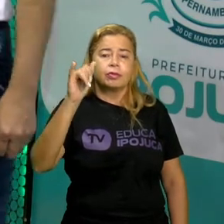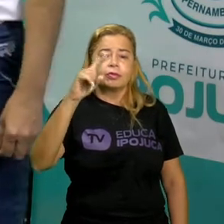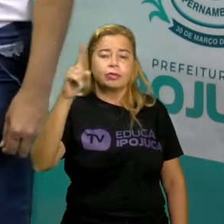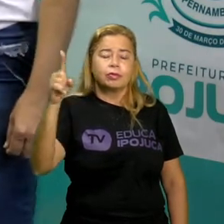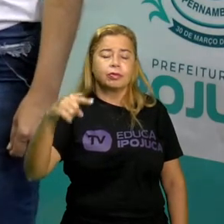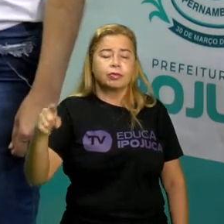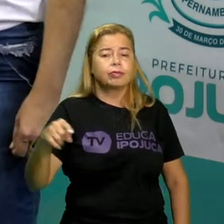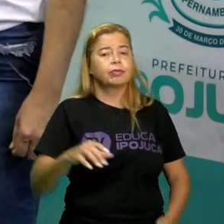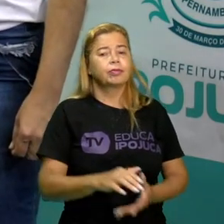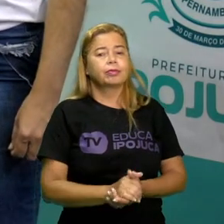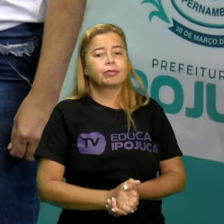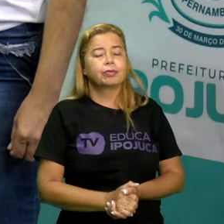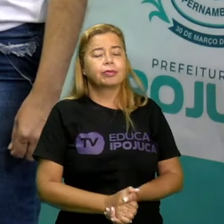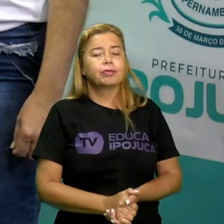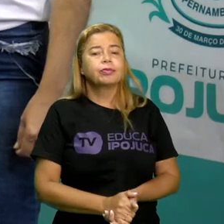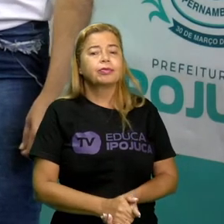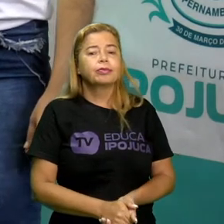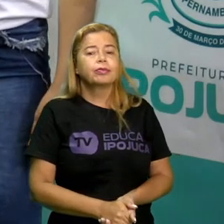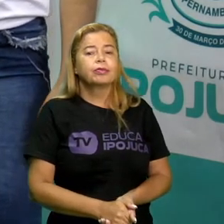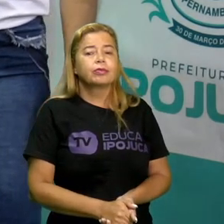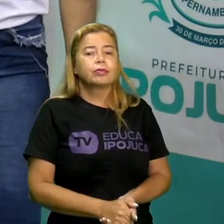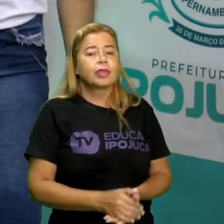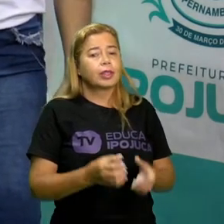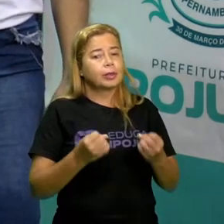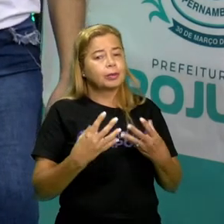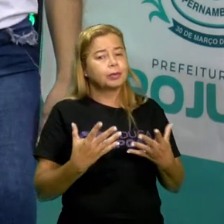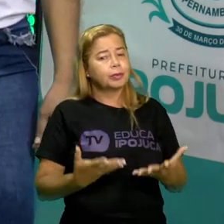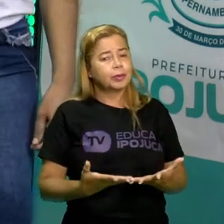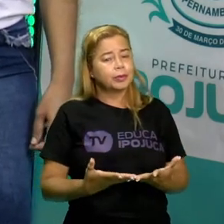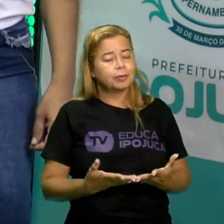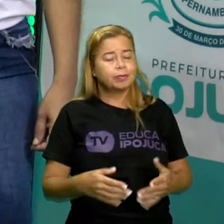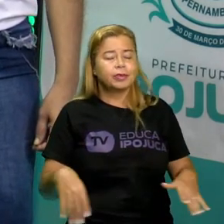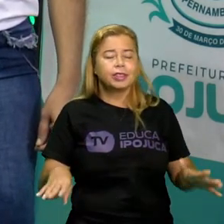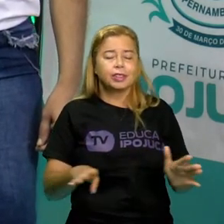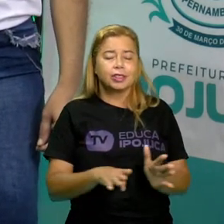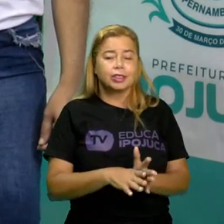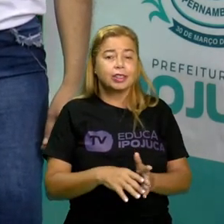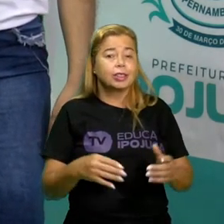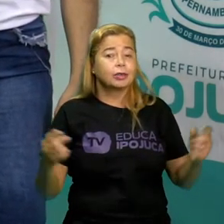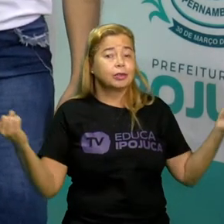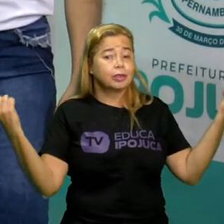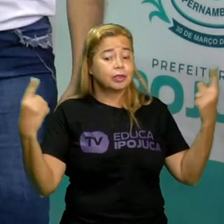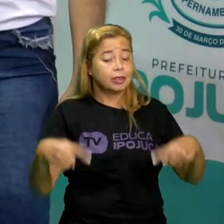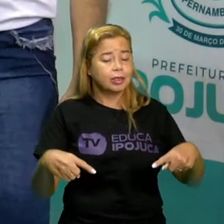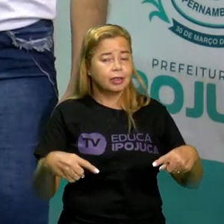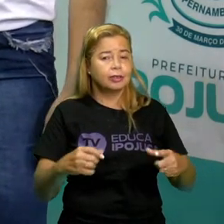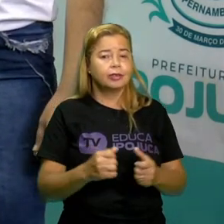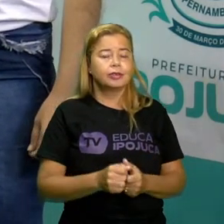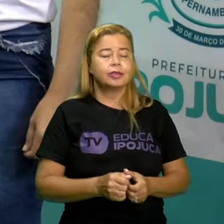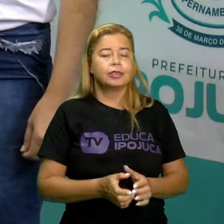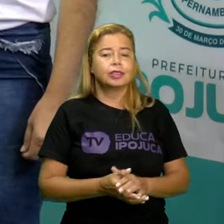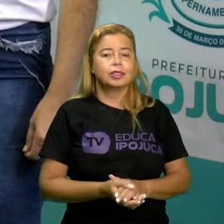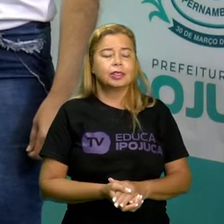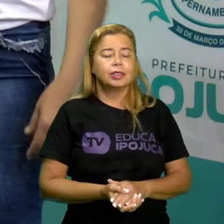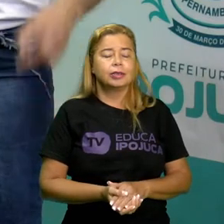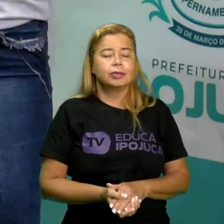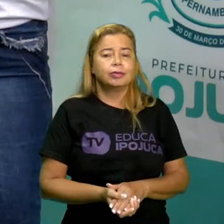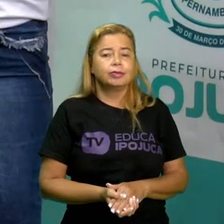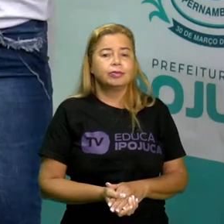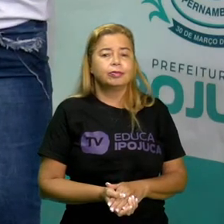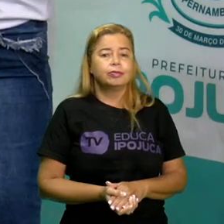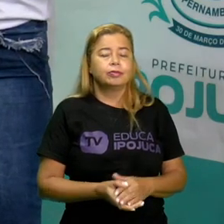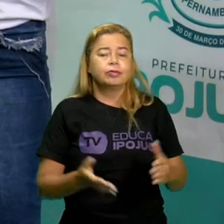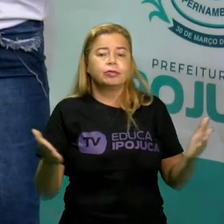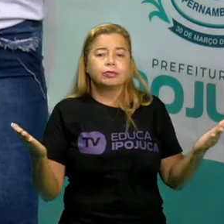Z Bom chegamos ao nosso desafio de hoje crianças isso mesmo